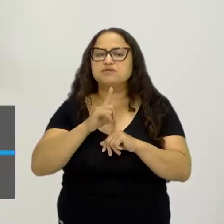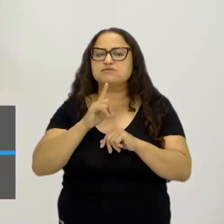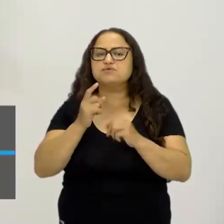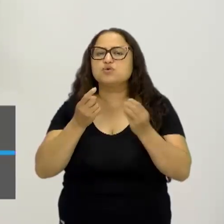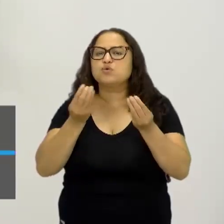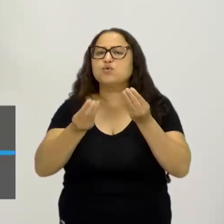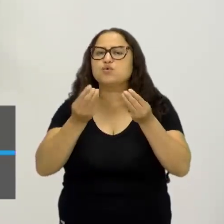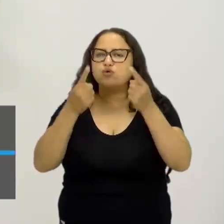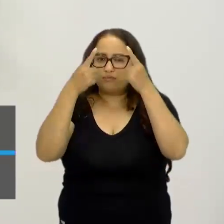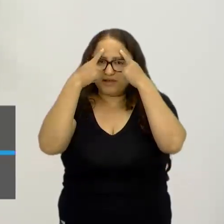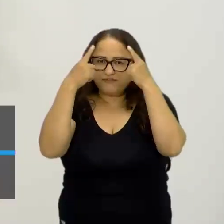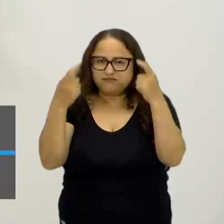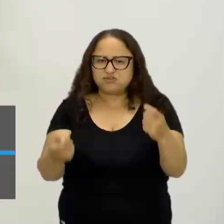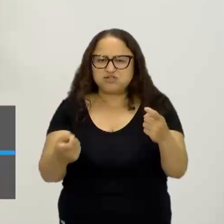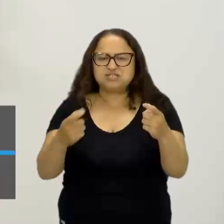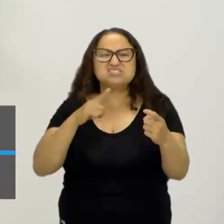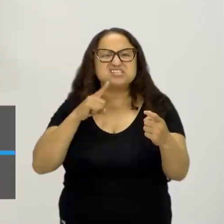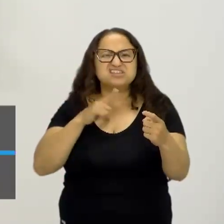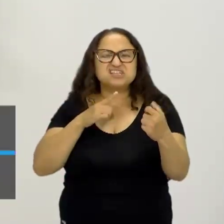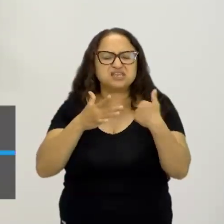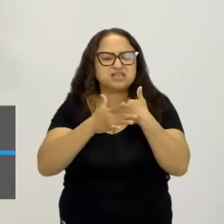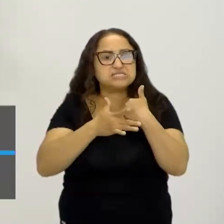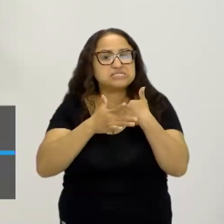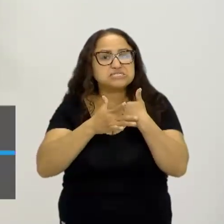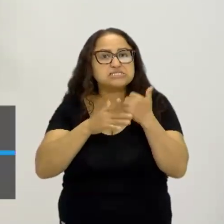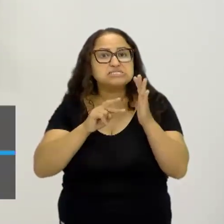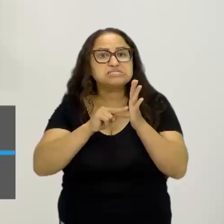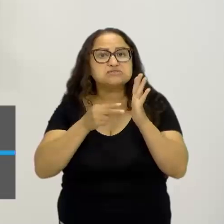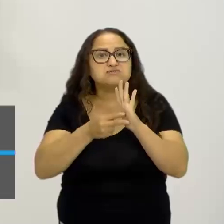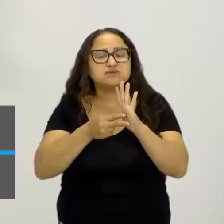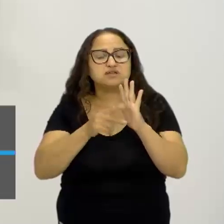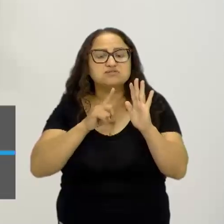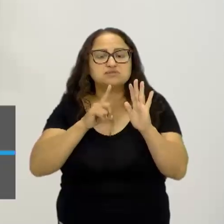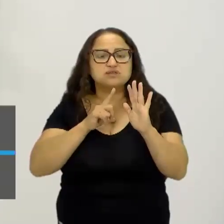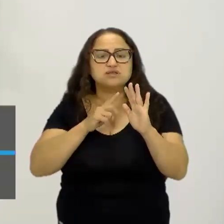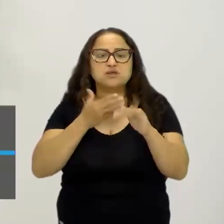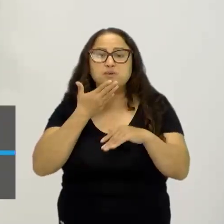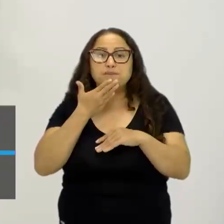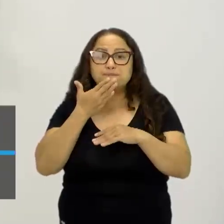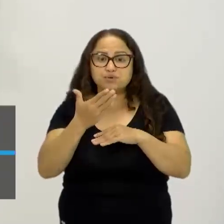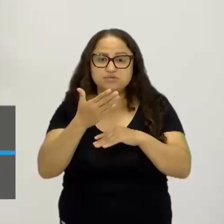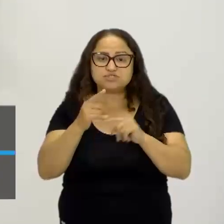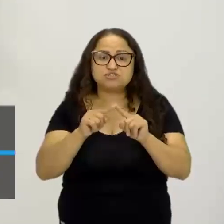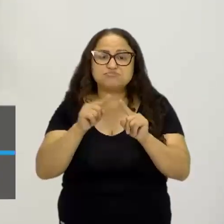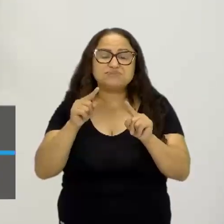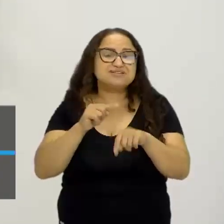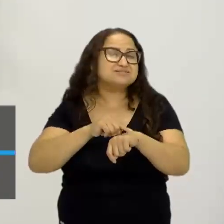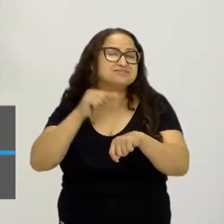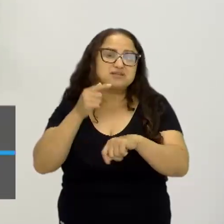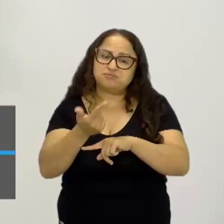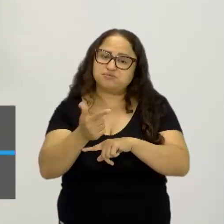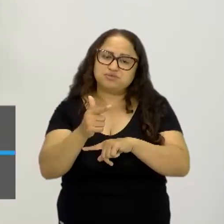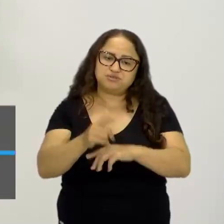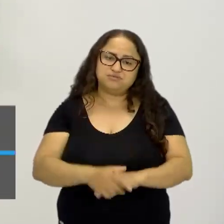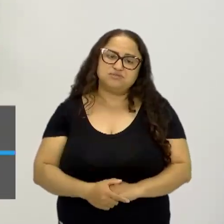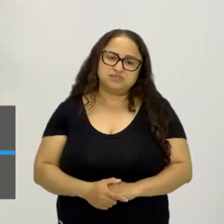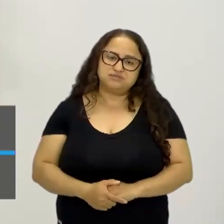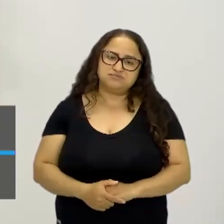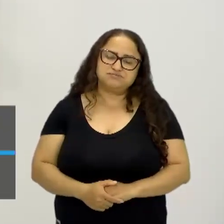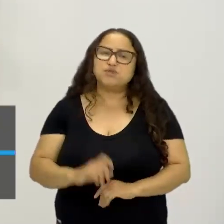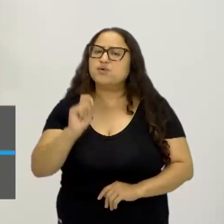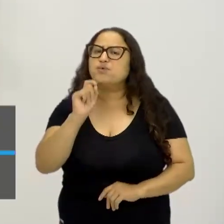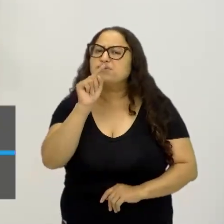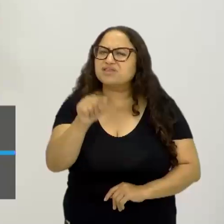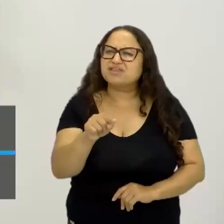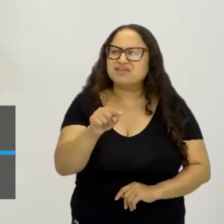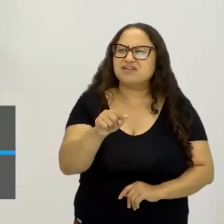da violência simbólica, eu prometi que eu ia falar disso, mas eu não consegui, não teve tempo de eu falar de violência simbólica, então,